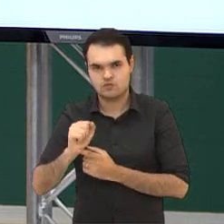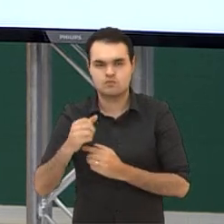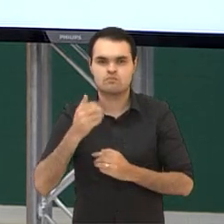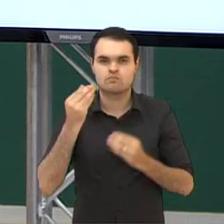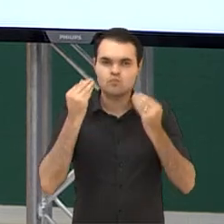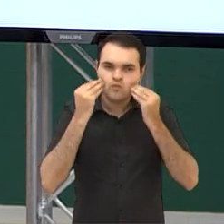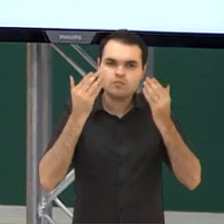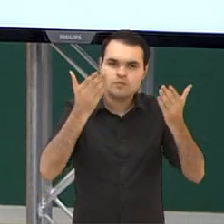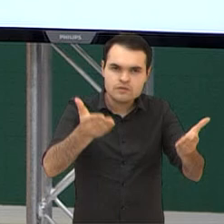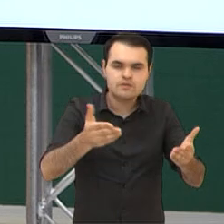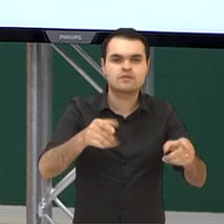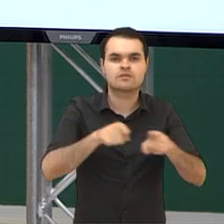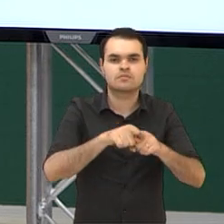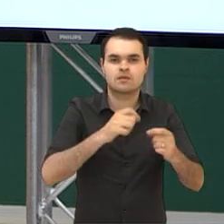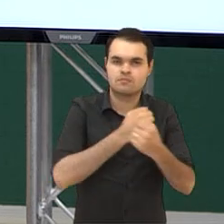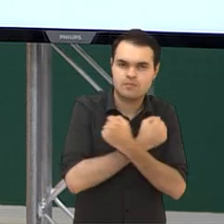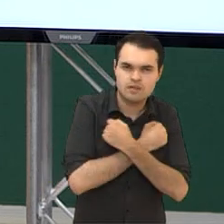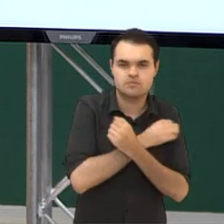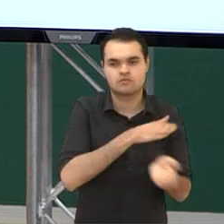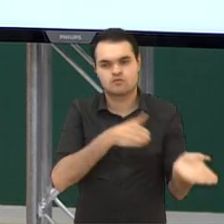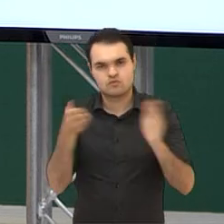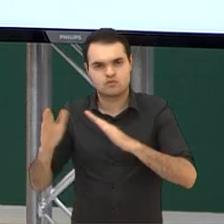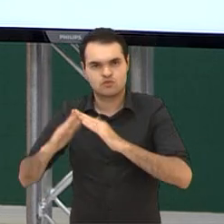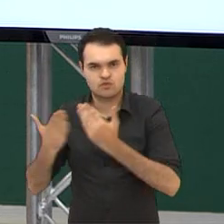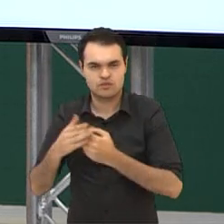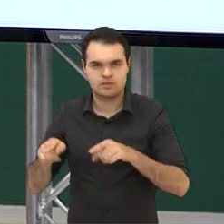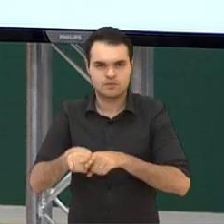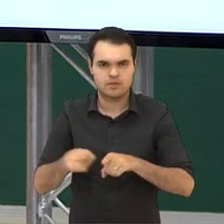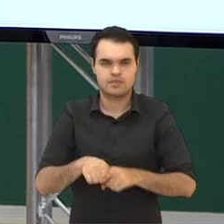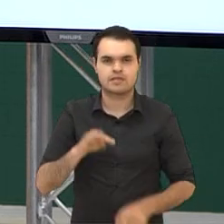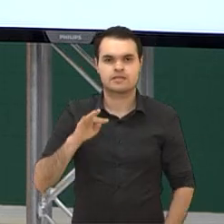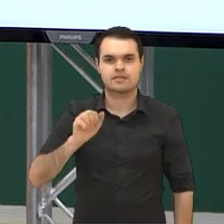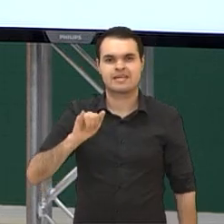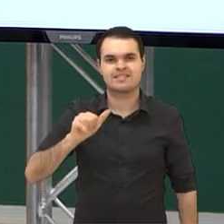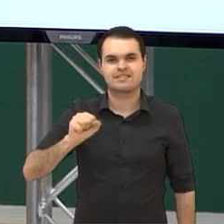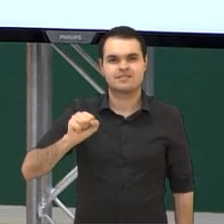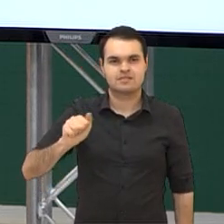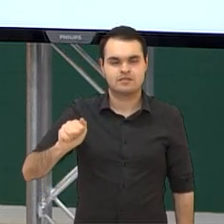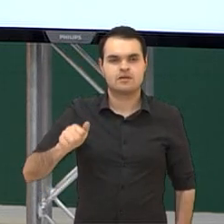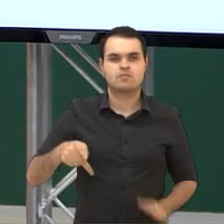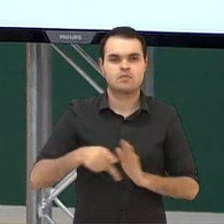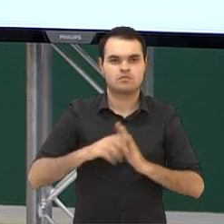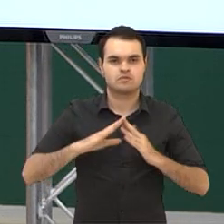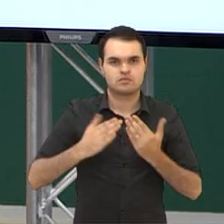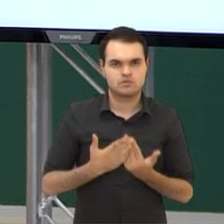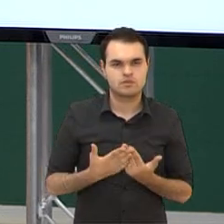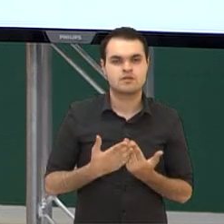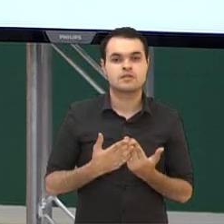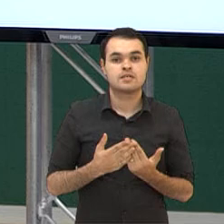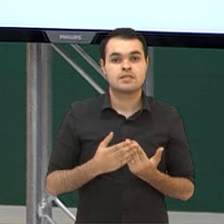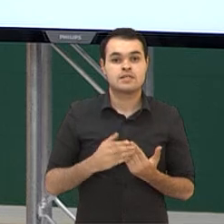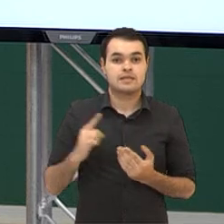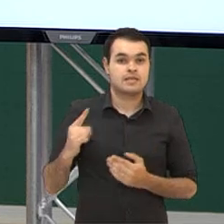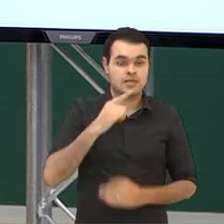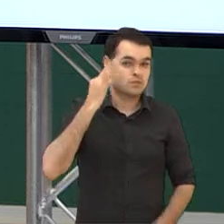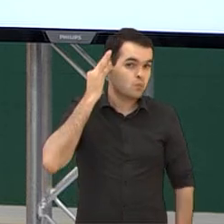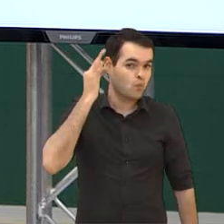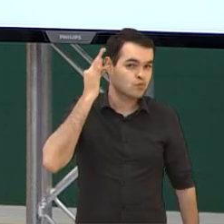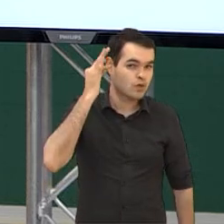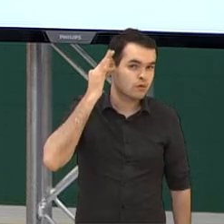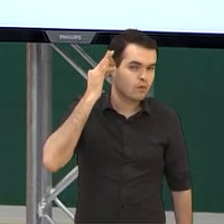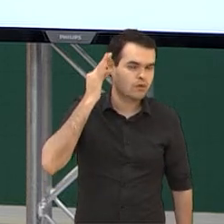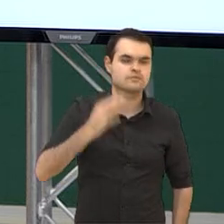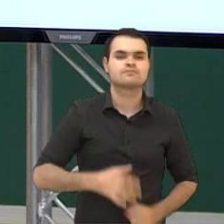para a tua escola e para o pessoal do Lúcia também. Temos a Thaisa Olegada de Jesus, do Colégio Elzira Corrêa de Sá, de Ponta Grossa.